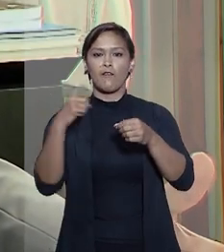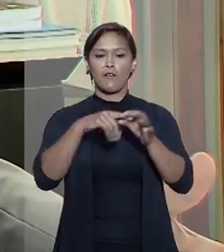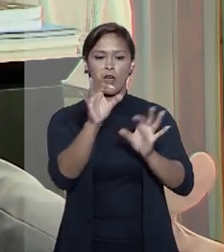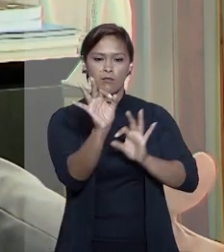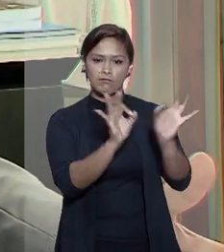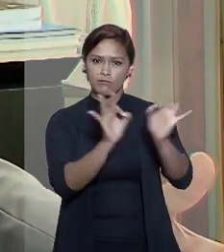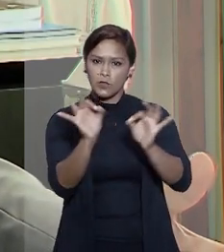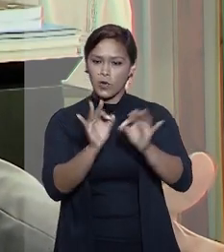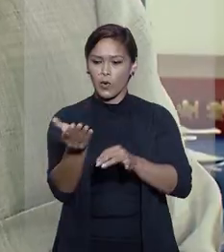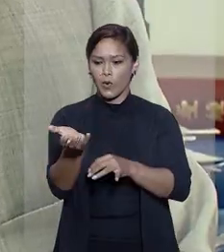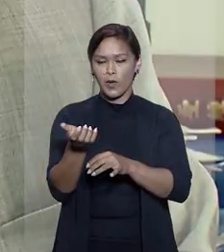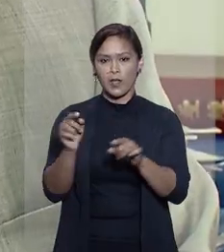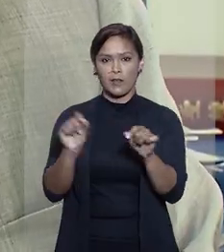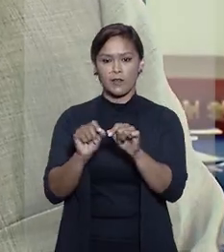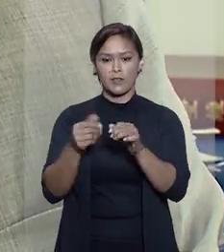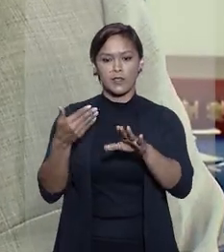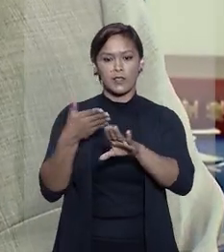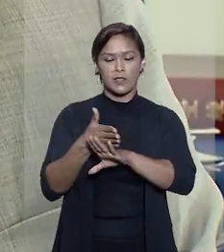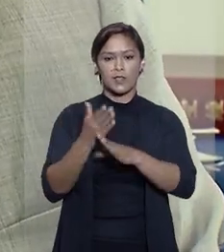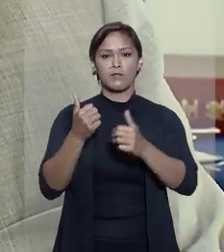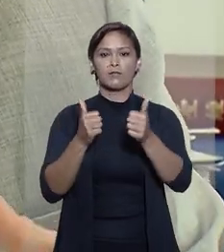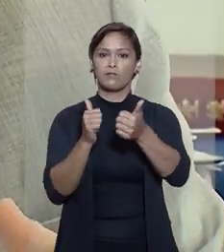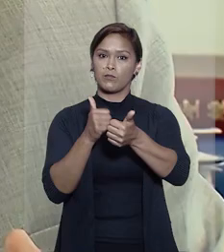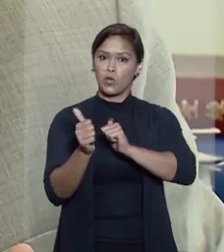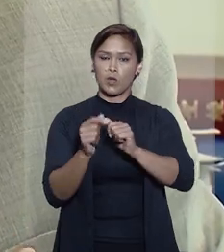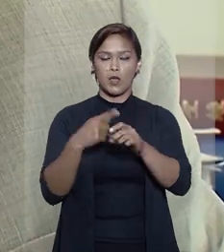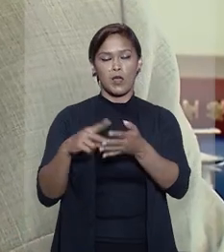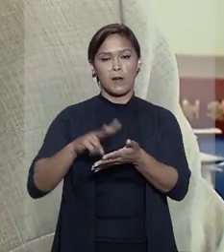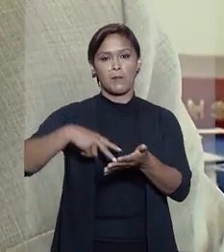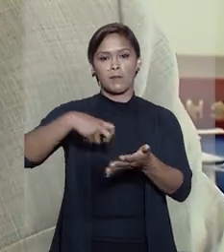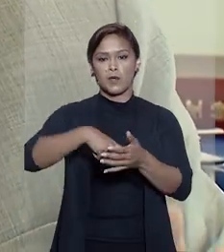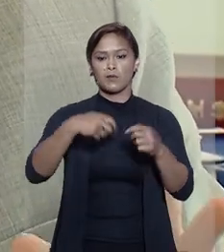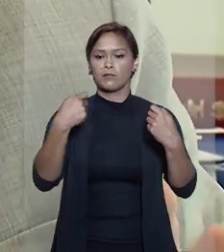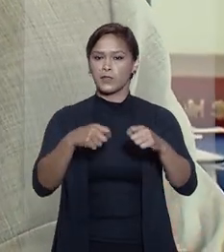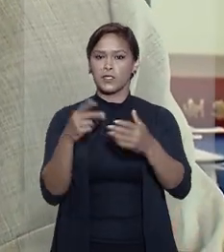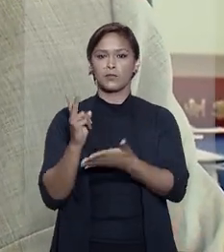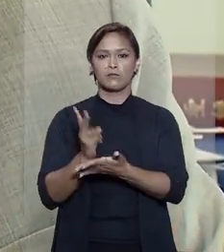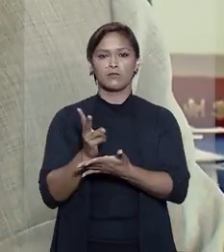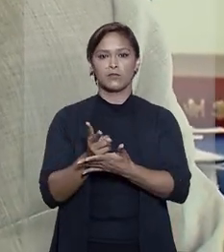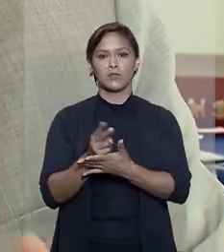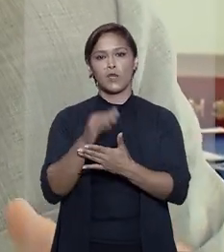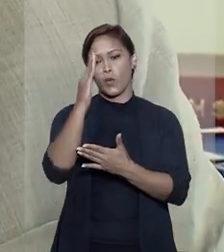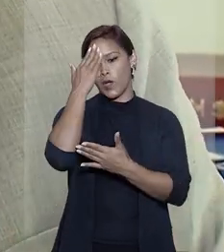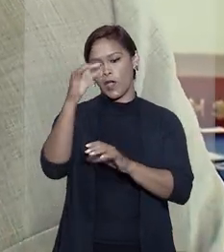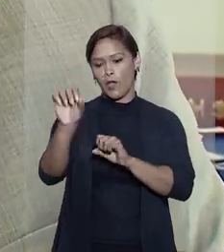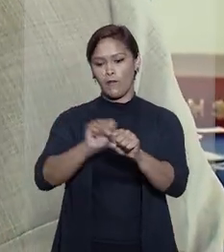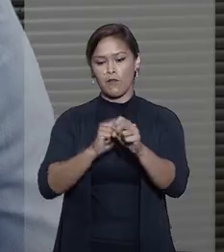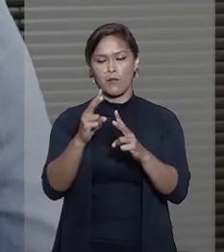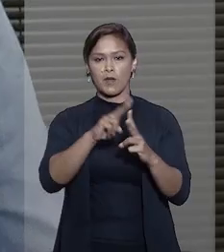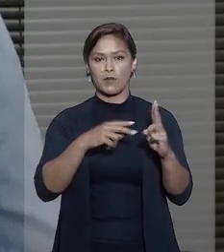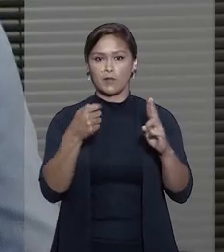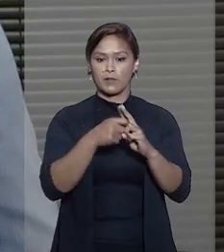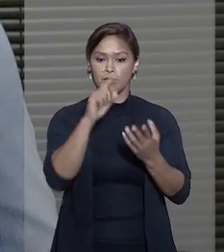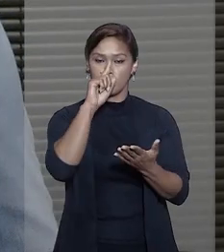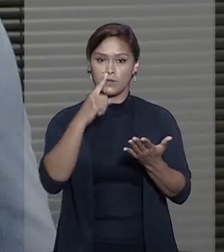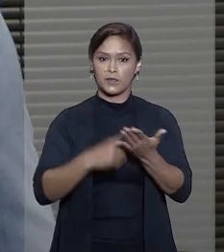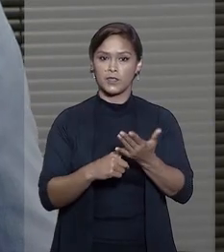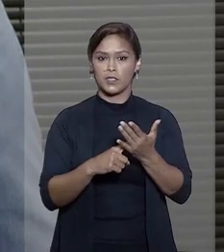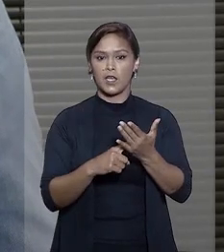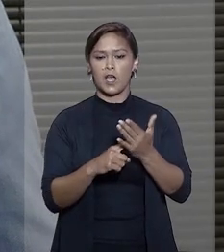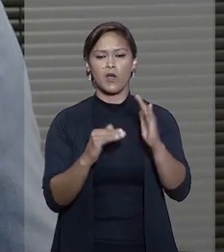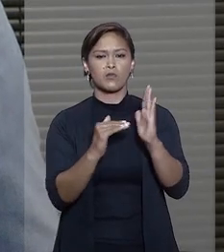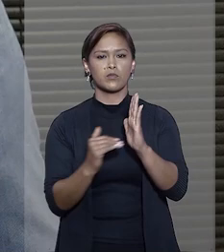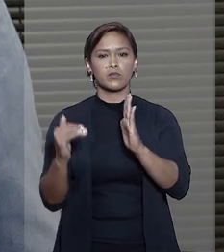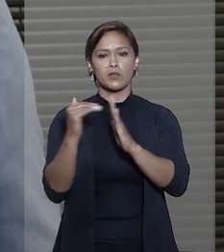controle de suas pretensões, mesmo após a sentença, deve prevalecer o entendimento formado por elas. A decisão não